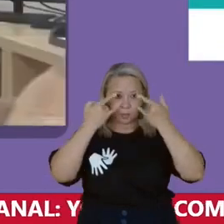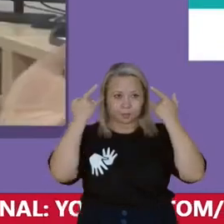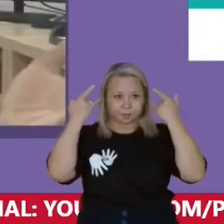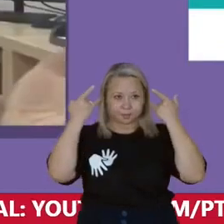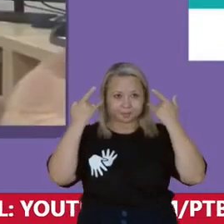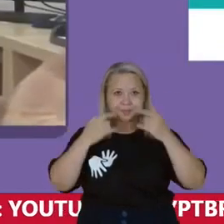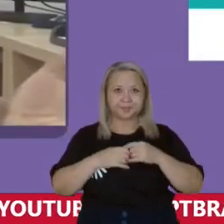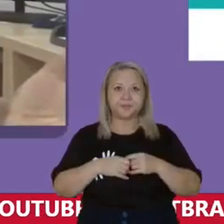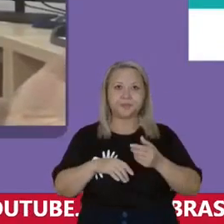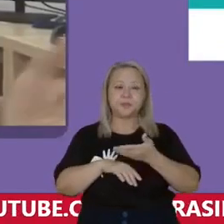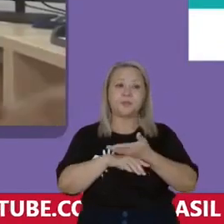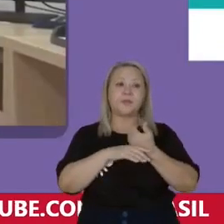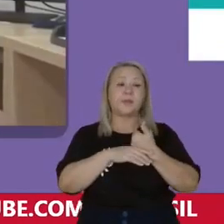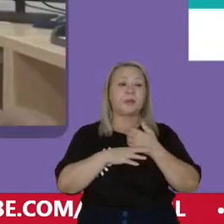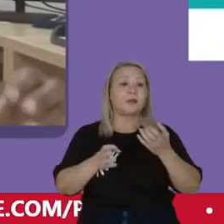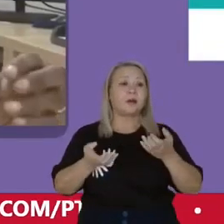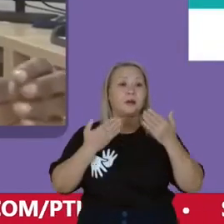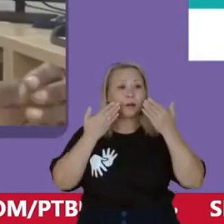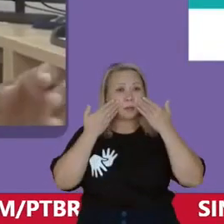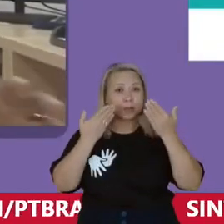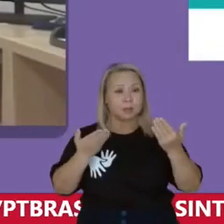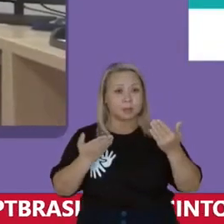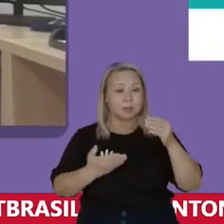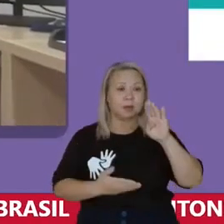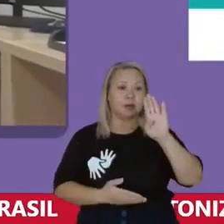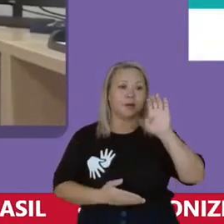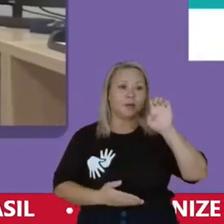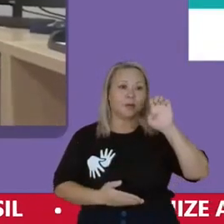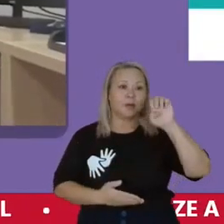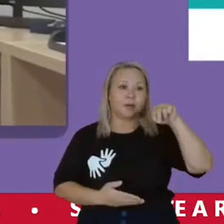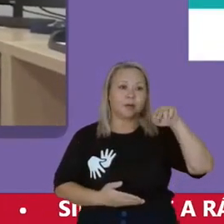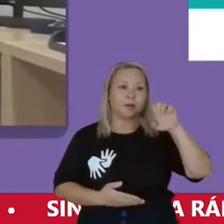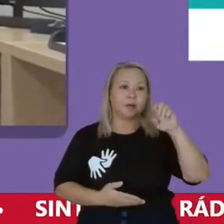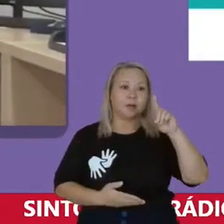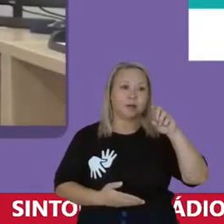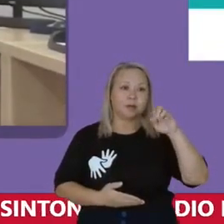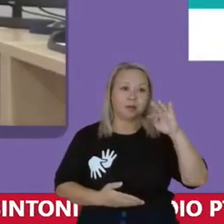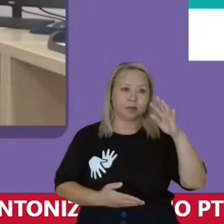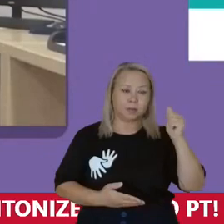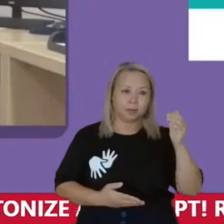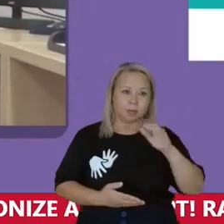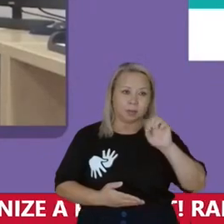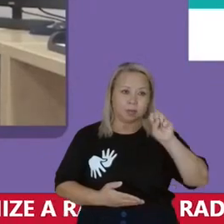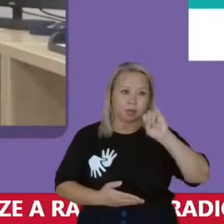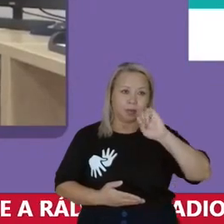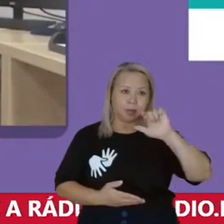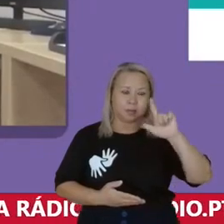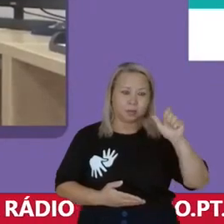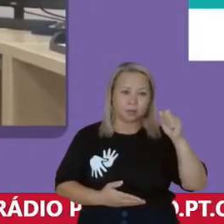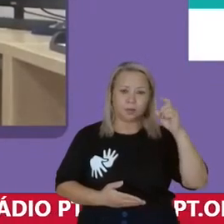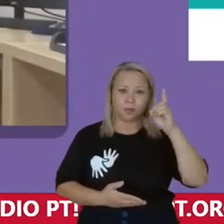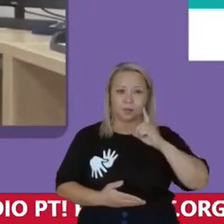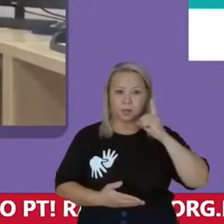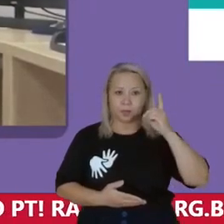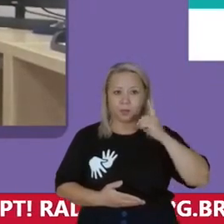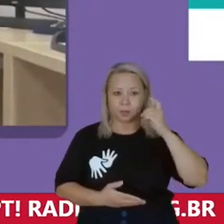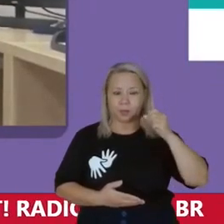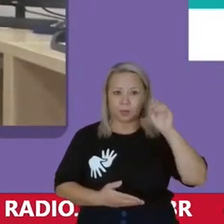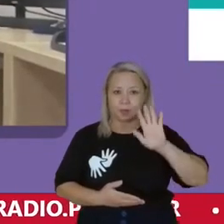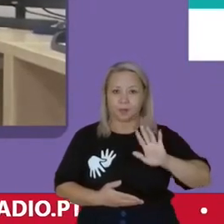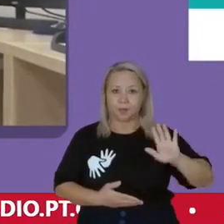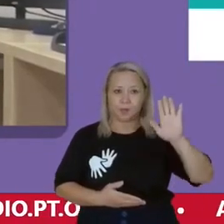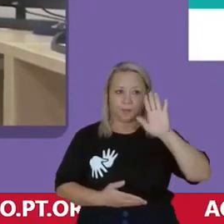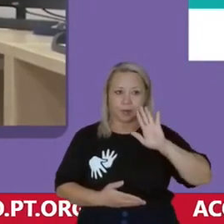Mas antes eu quero me apresentar Sou Benedita da Silva Sou deputada federal pelo Partido dos Trabalhadores Sou